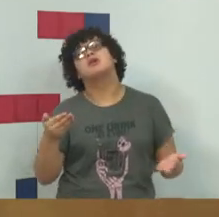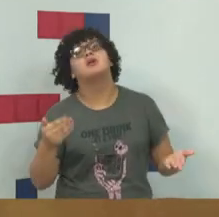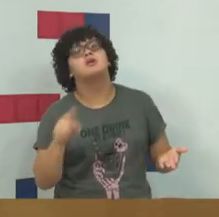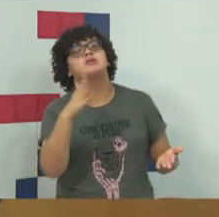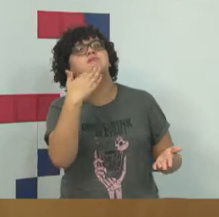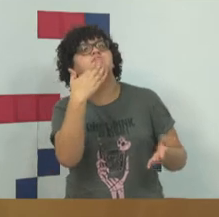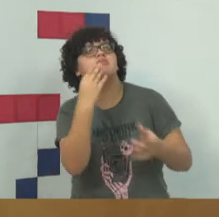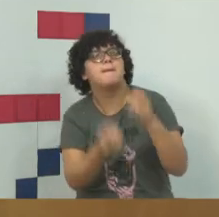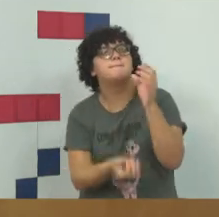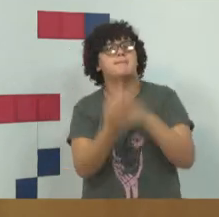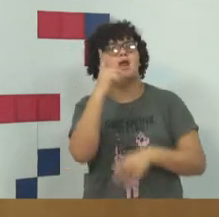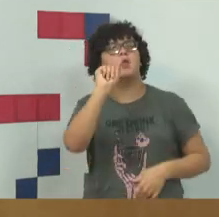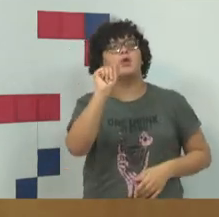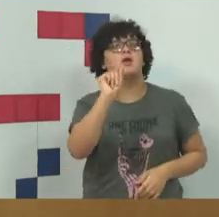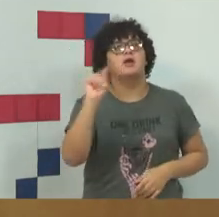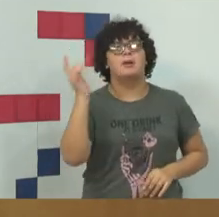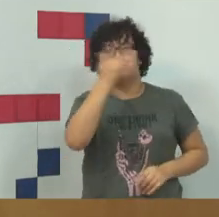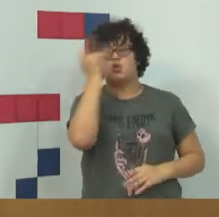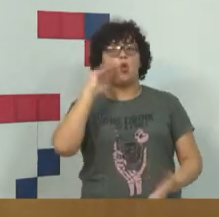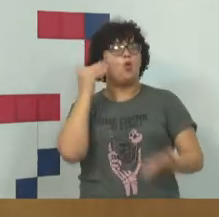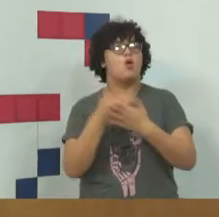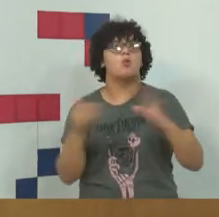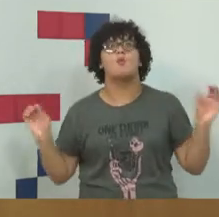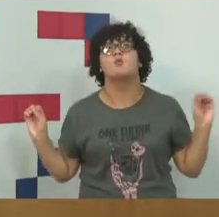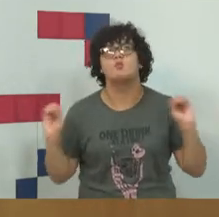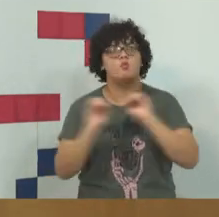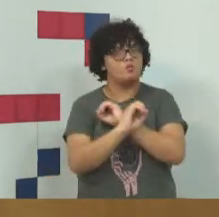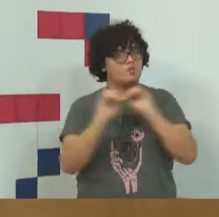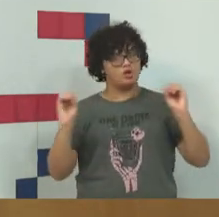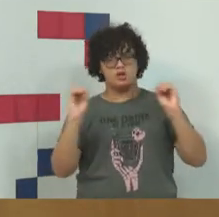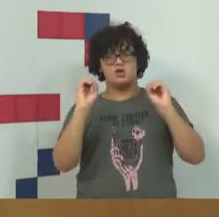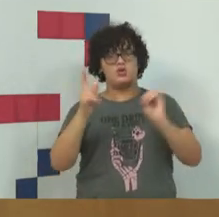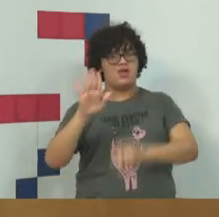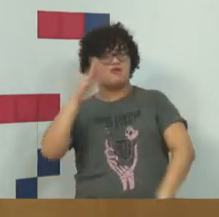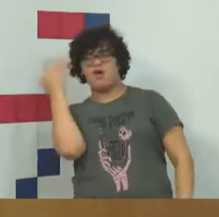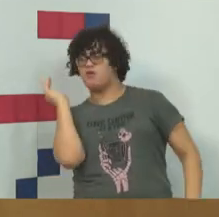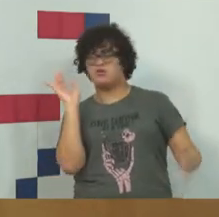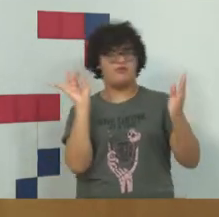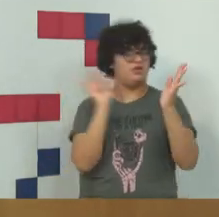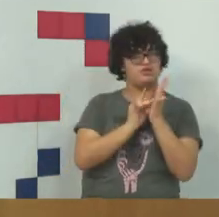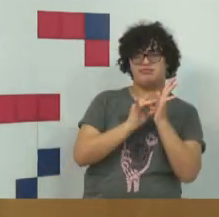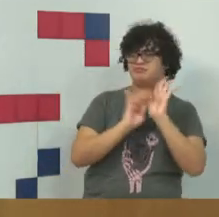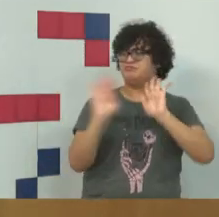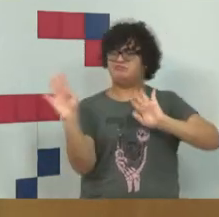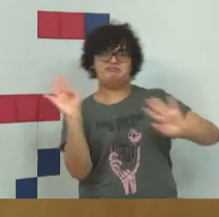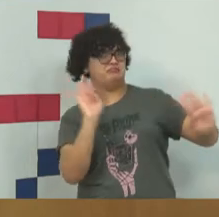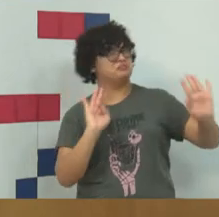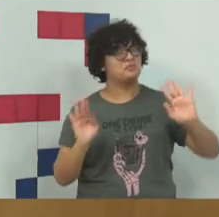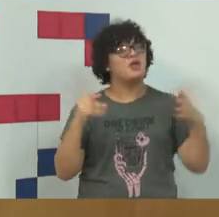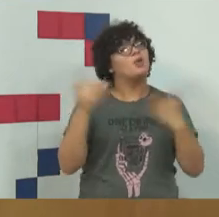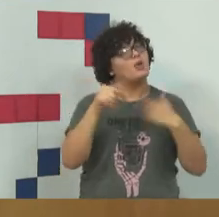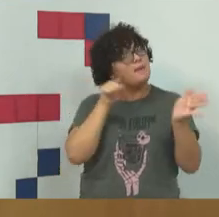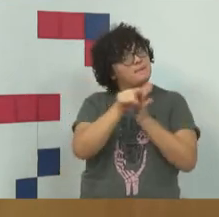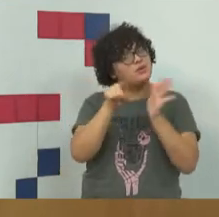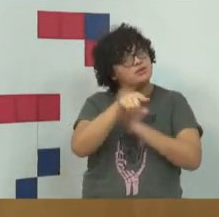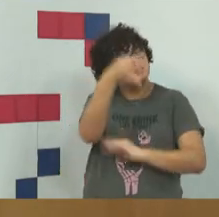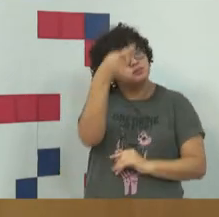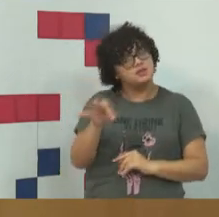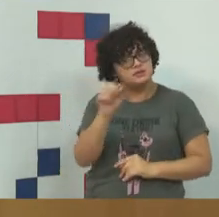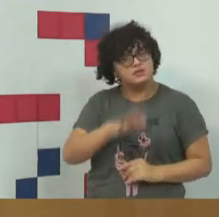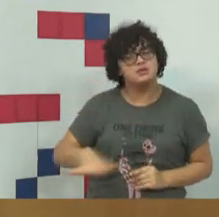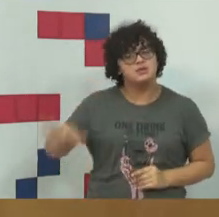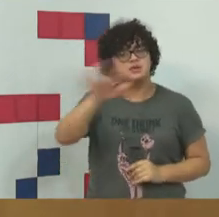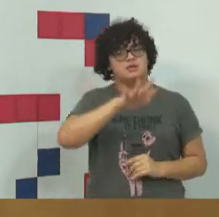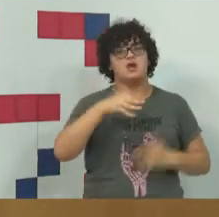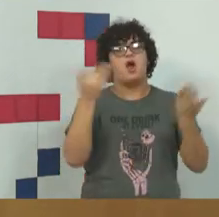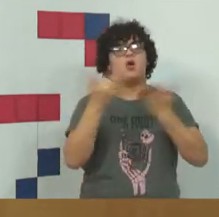parece-me que as pessoas não estão confiando em mais nada, nem no que é falso, nem no que é verdadeiro. E aí, eu vou perguntar para a mesa, eu fiz